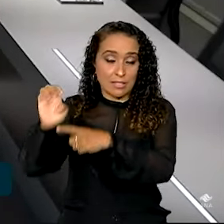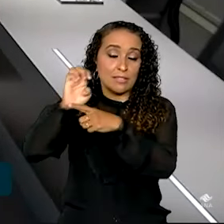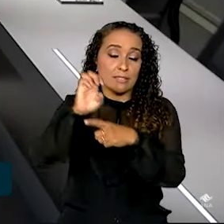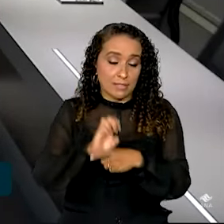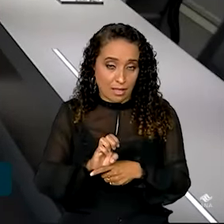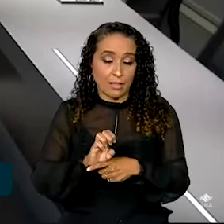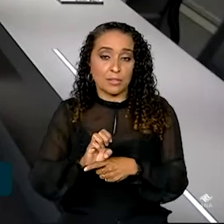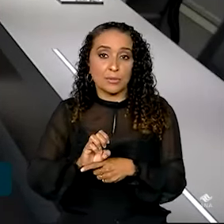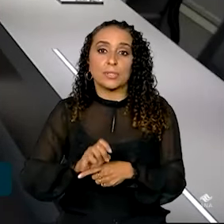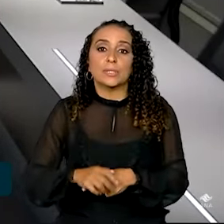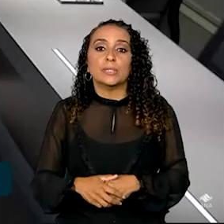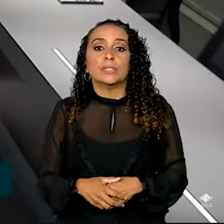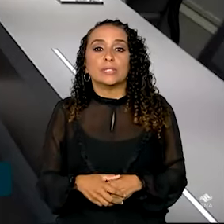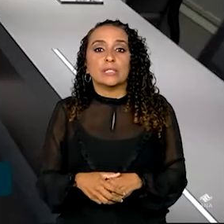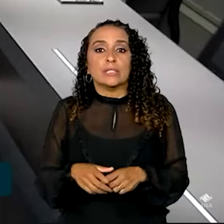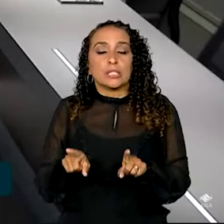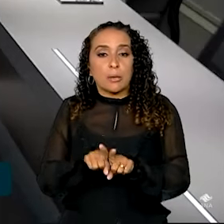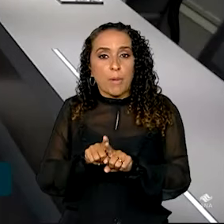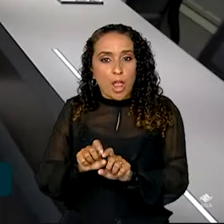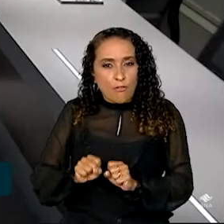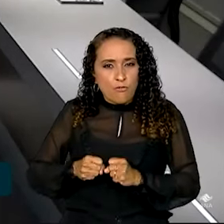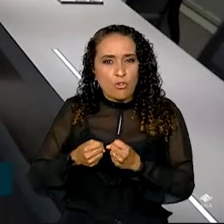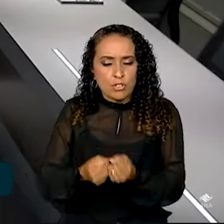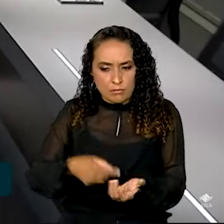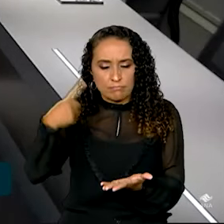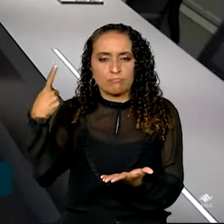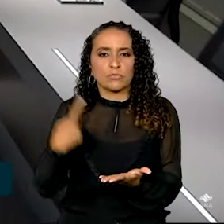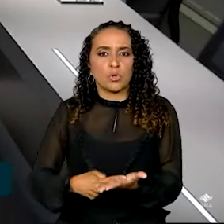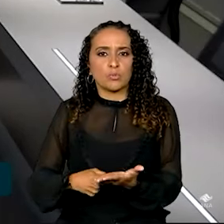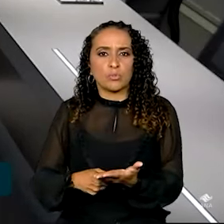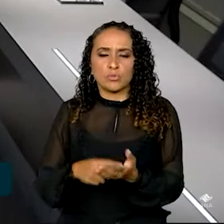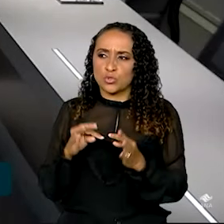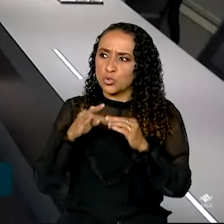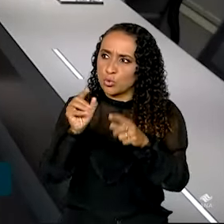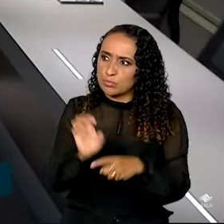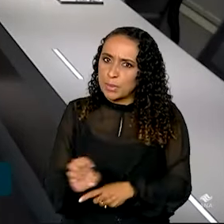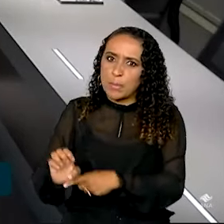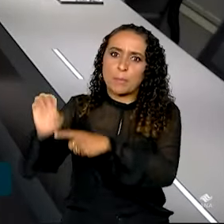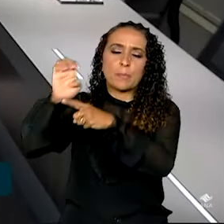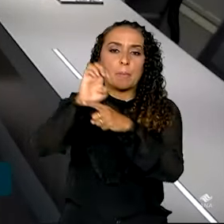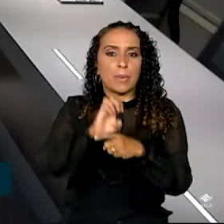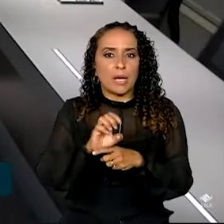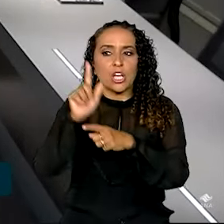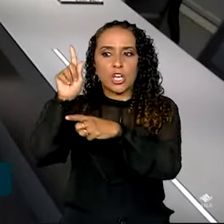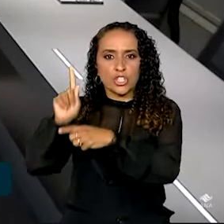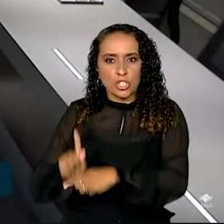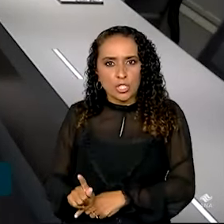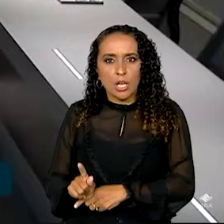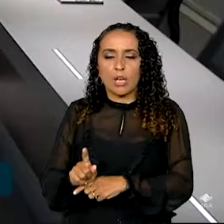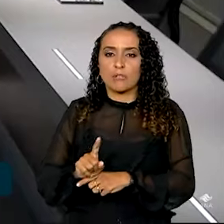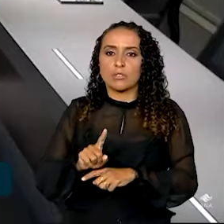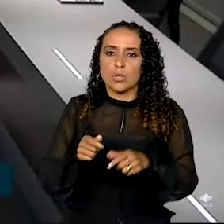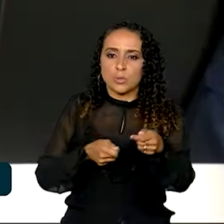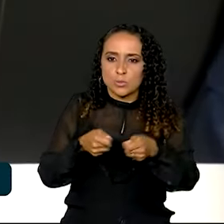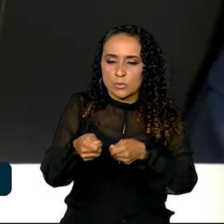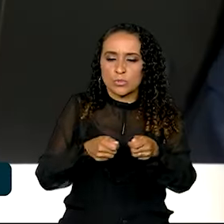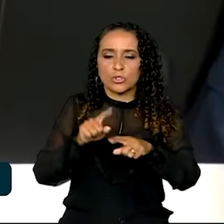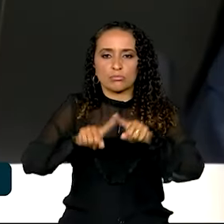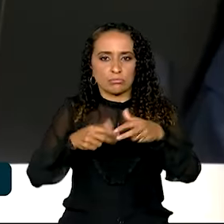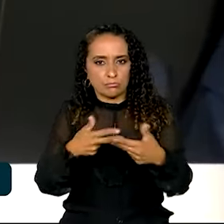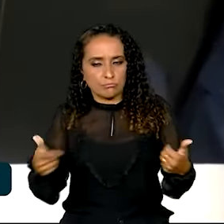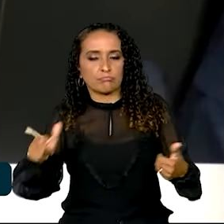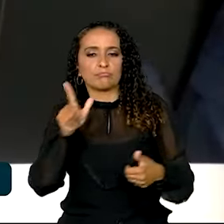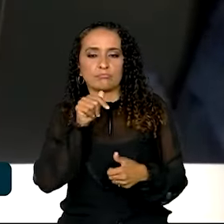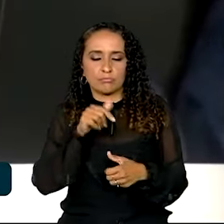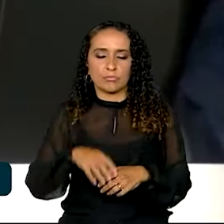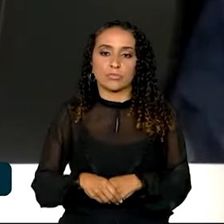federação, reforçando o compromisso de todos esses estados com a gestão dos seus recursos hídricos. O